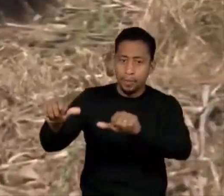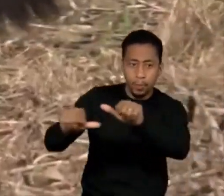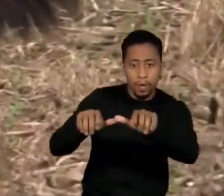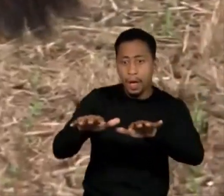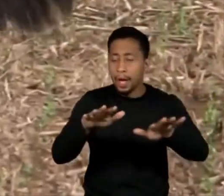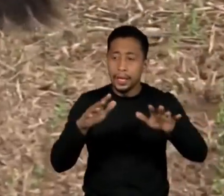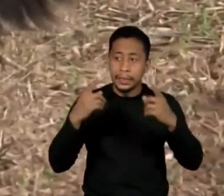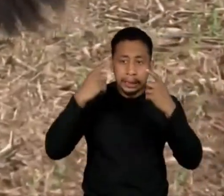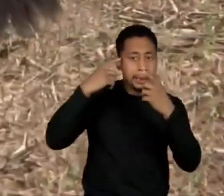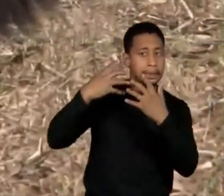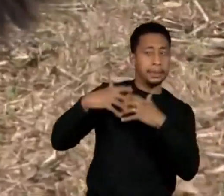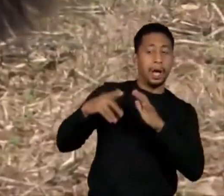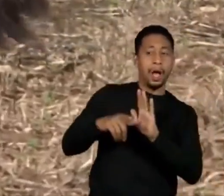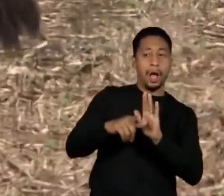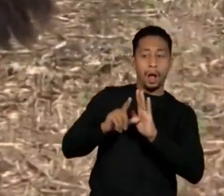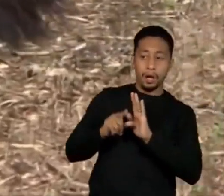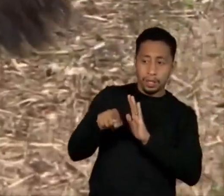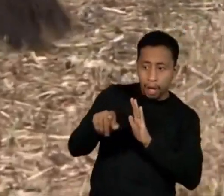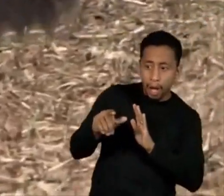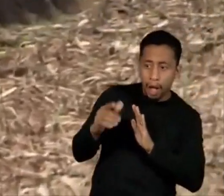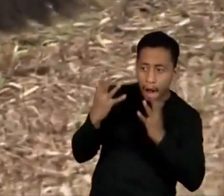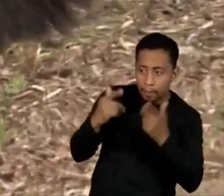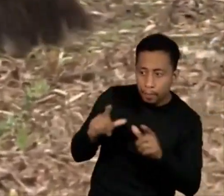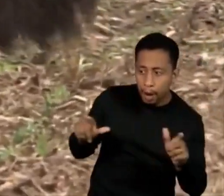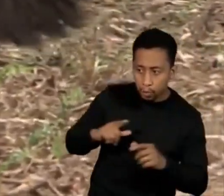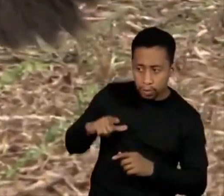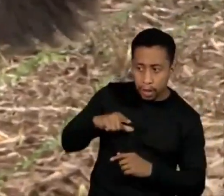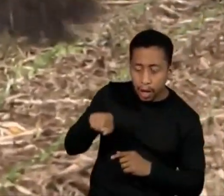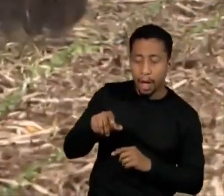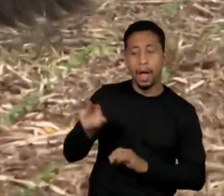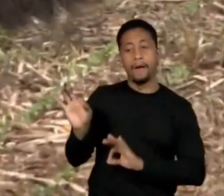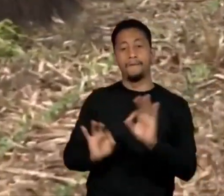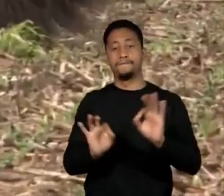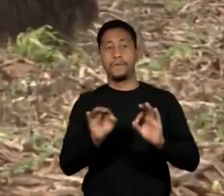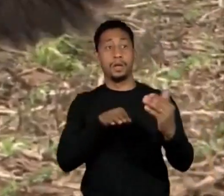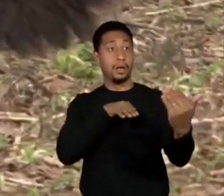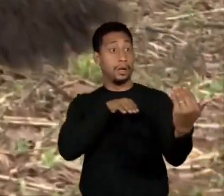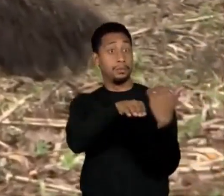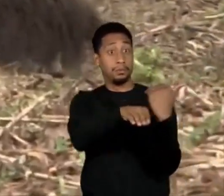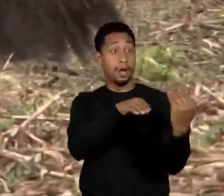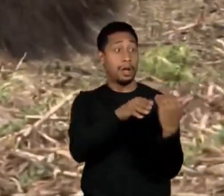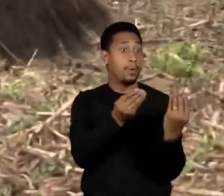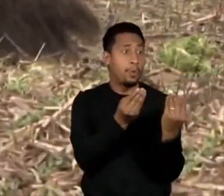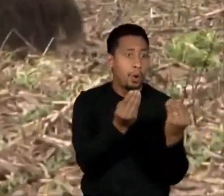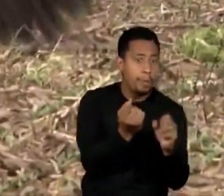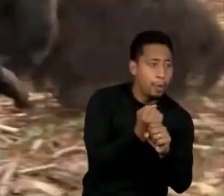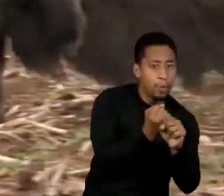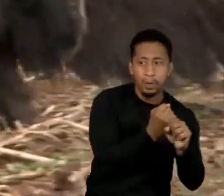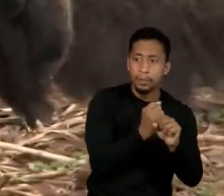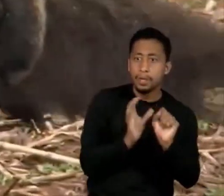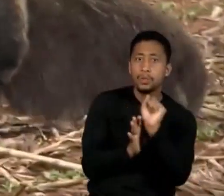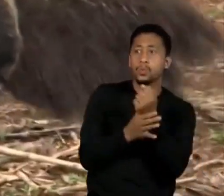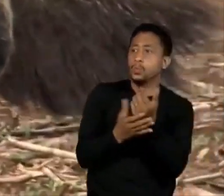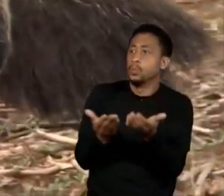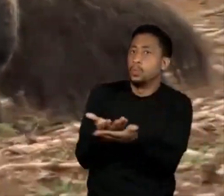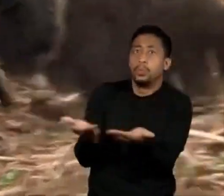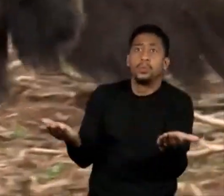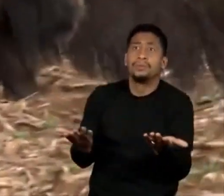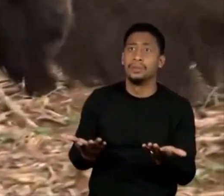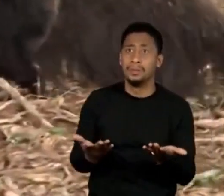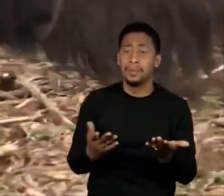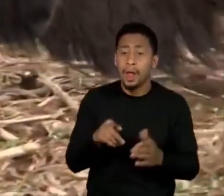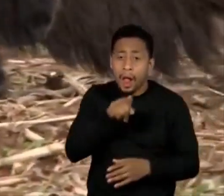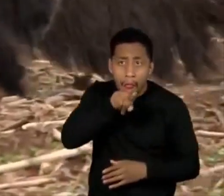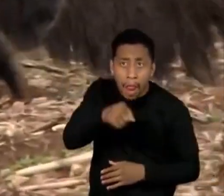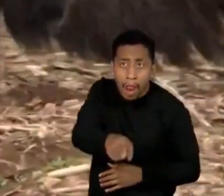de manejar essas estradas, de forma a deixá-las mais seguras para os animais e para as pessoas. O tamanduabandeira é uma